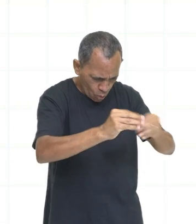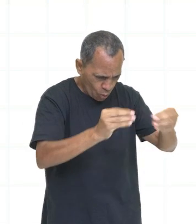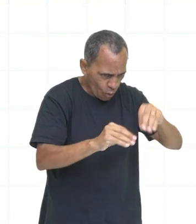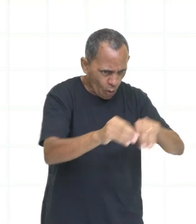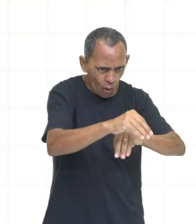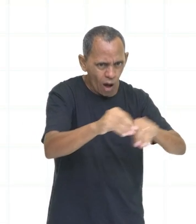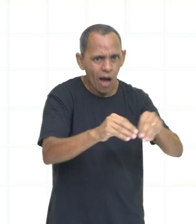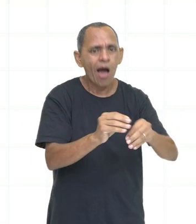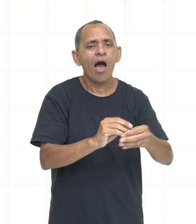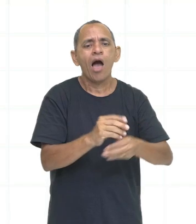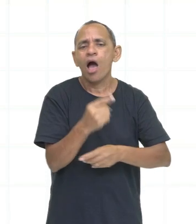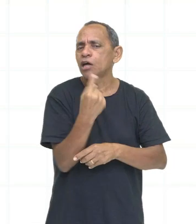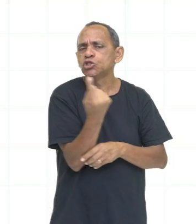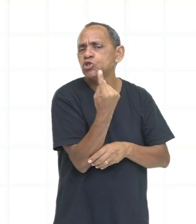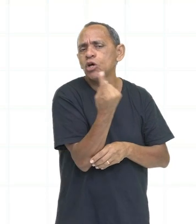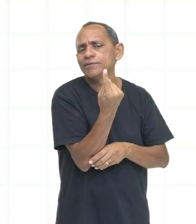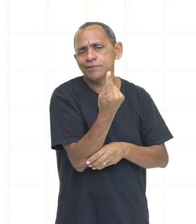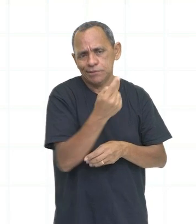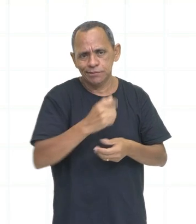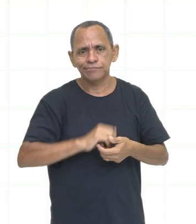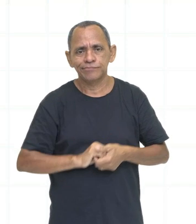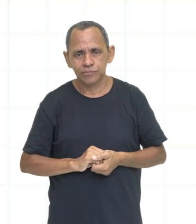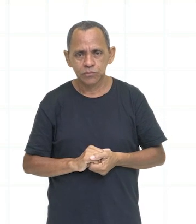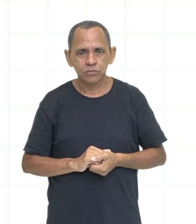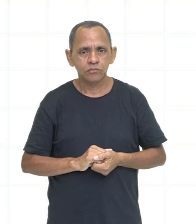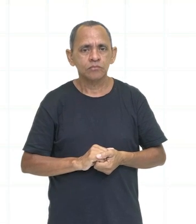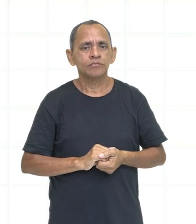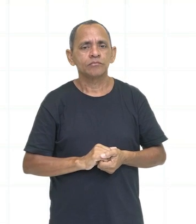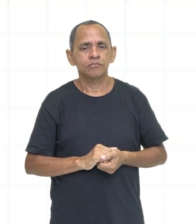resolveu o quebra-cabeças ali, né?